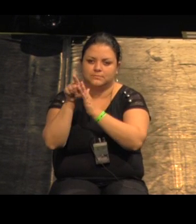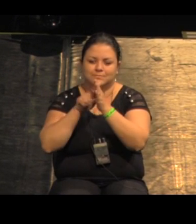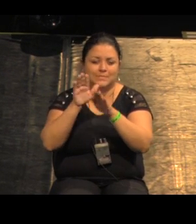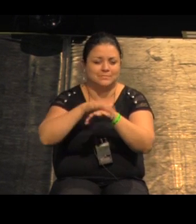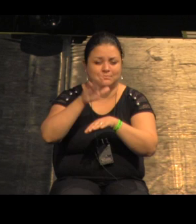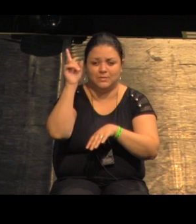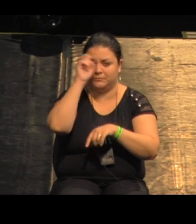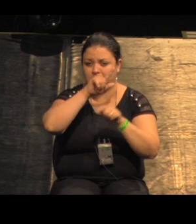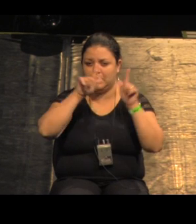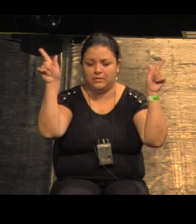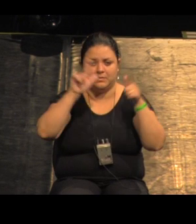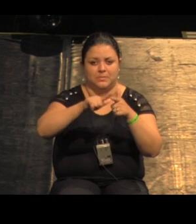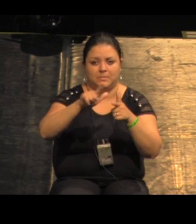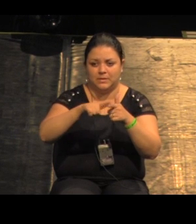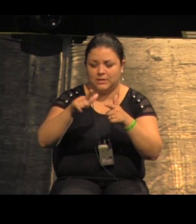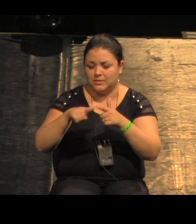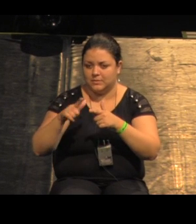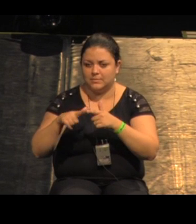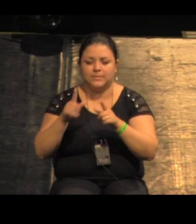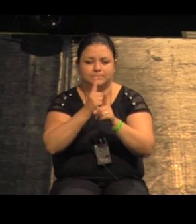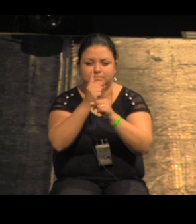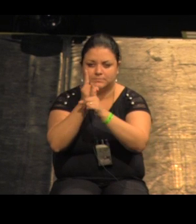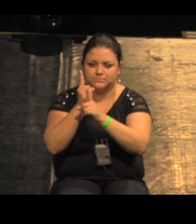acessibilidade que deviam ser trabalhados